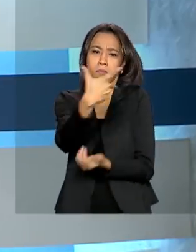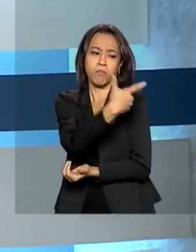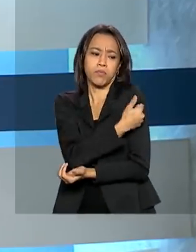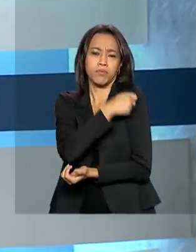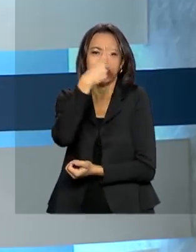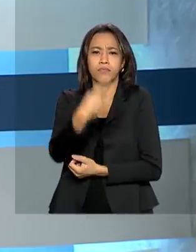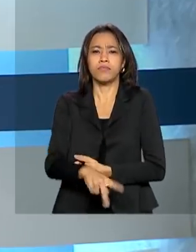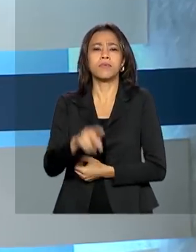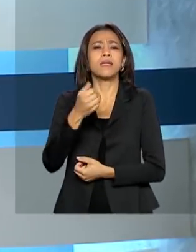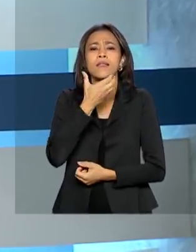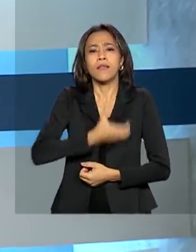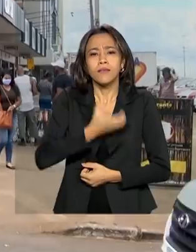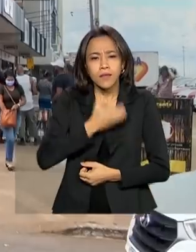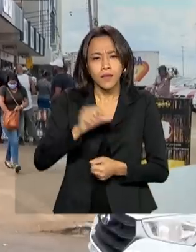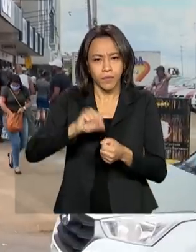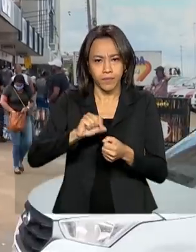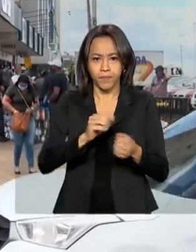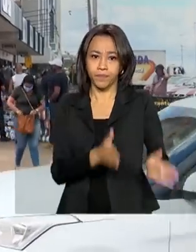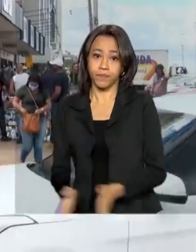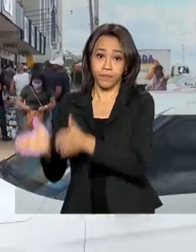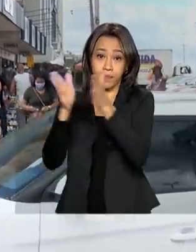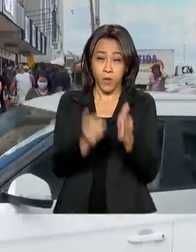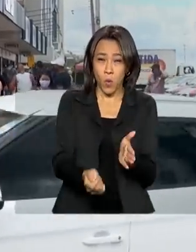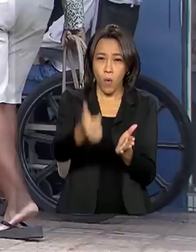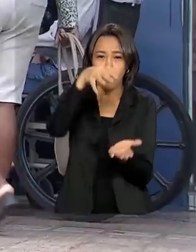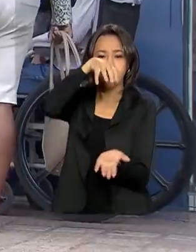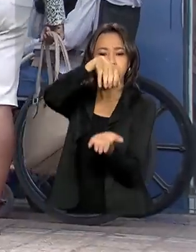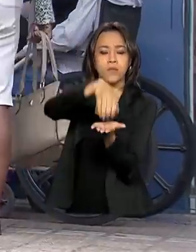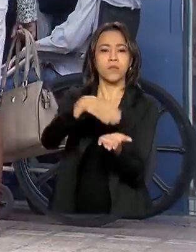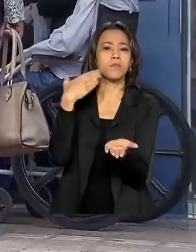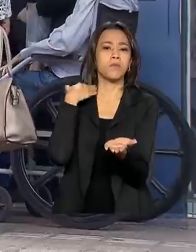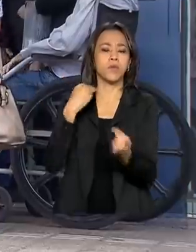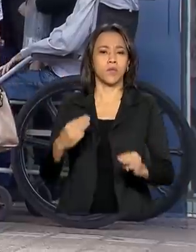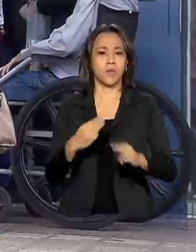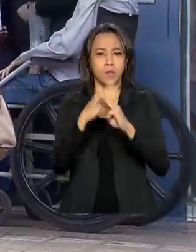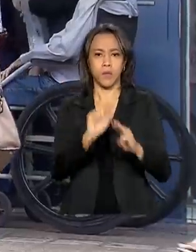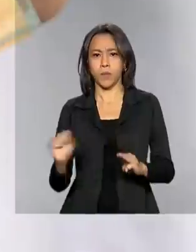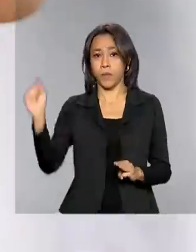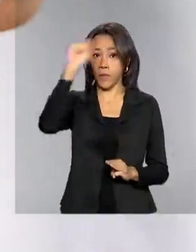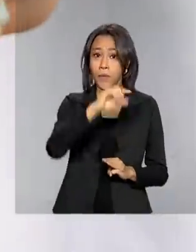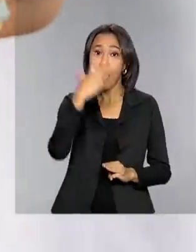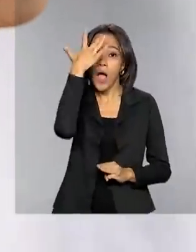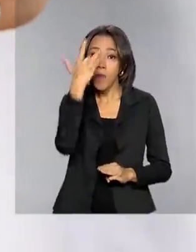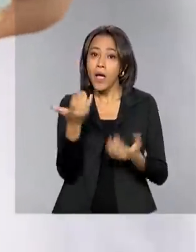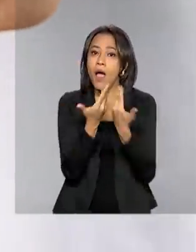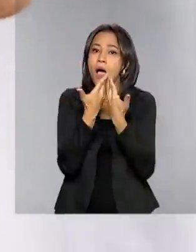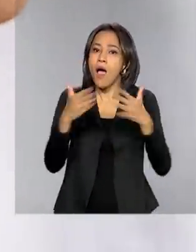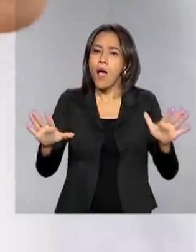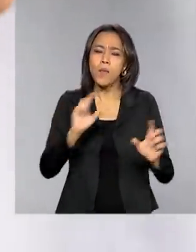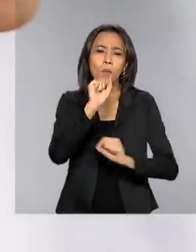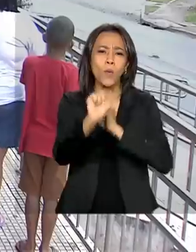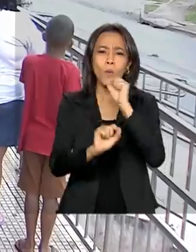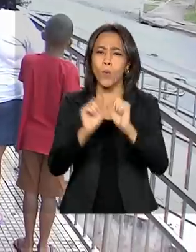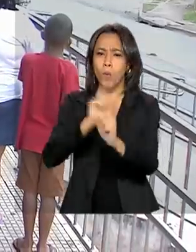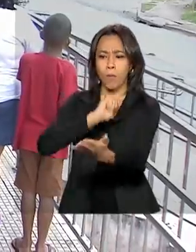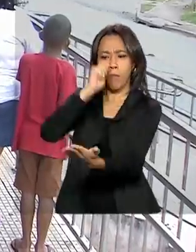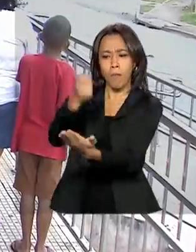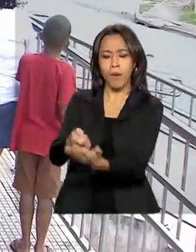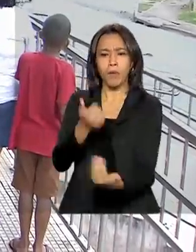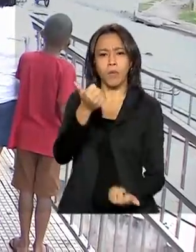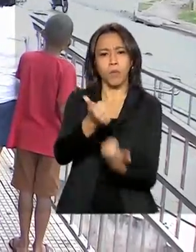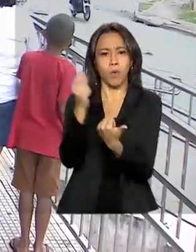E veja também, quase 800 agências da Caixa abrem amanhã para pagamento do auxílio emergencial e